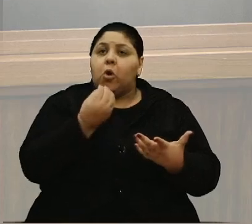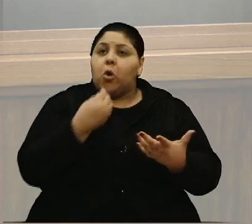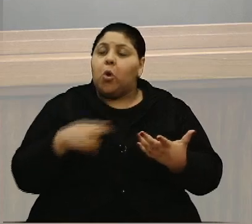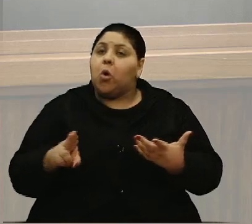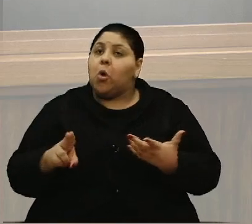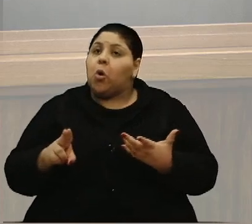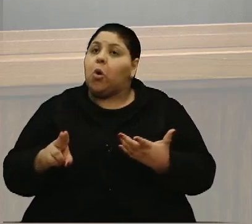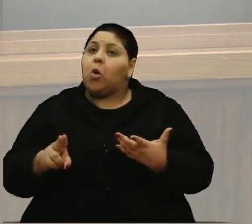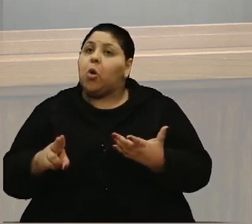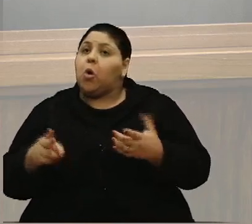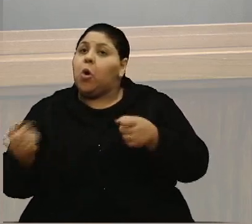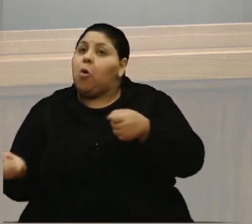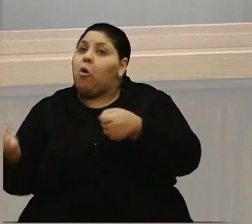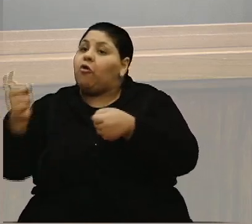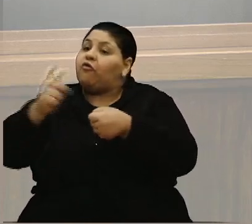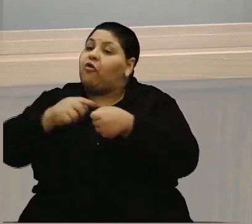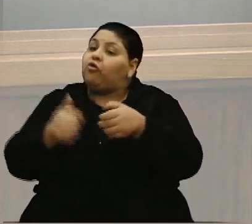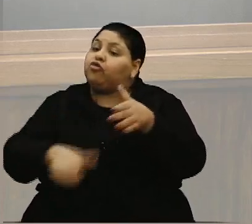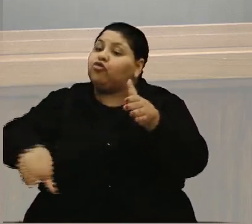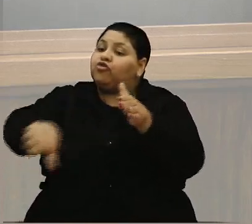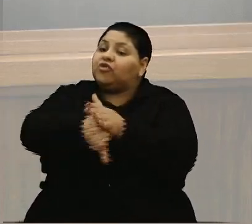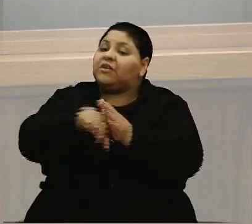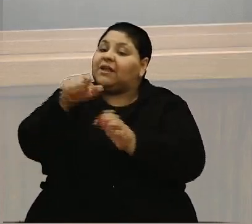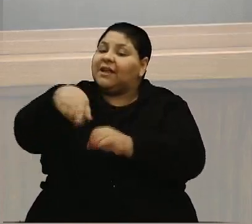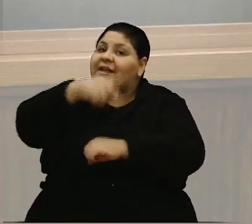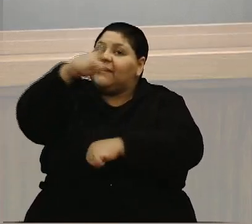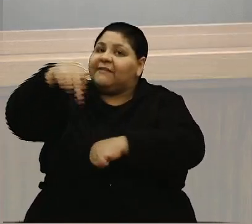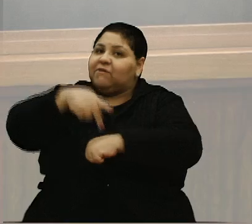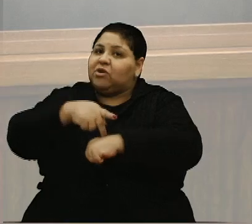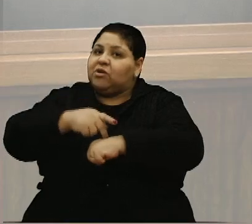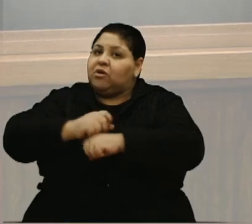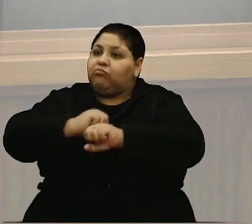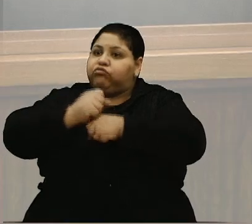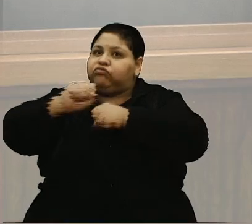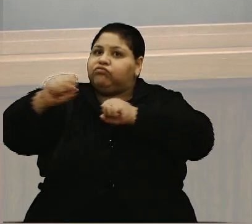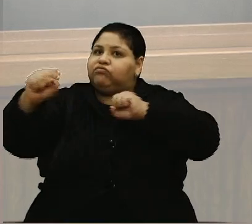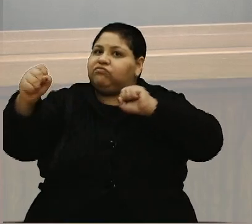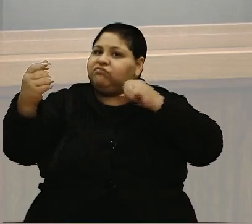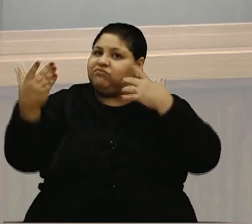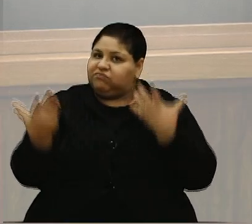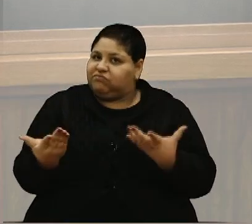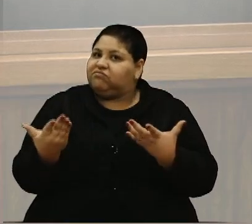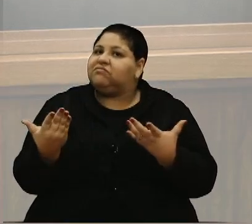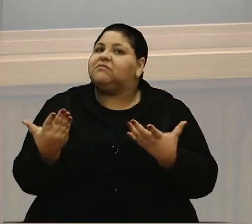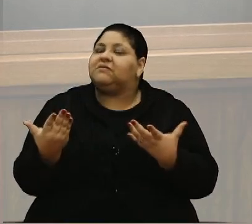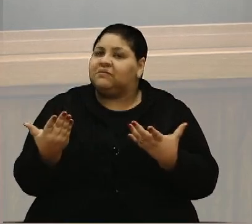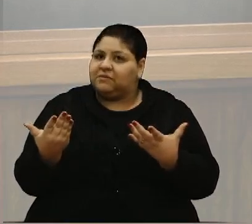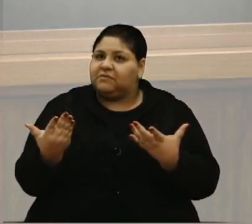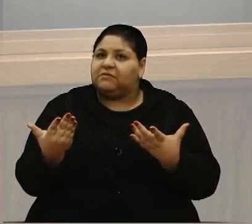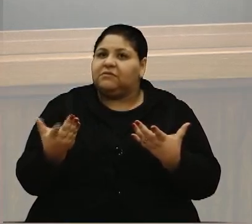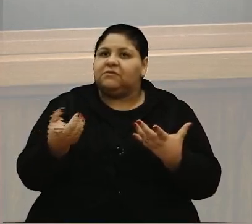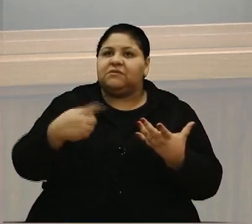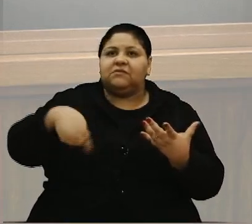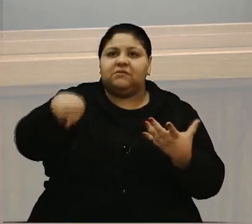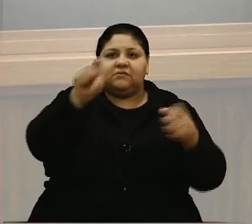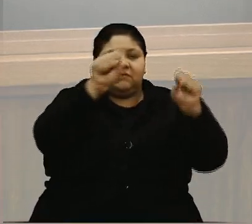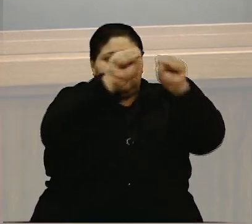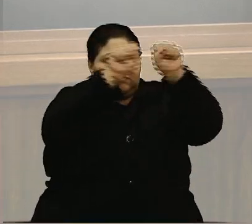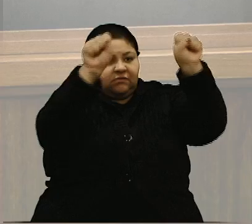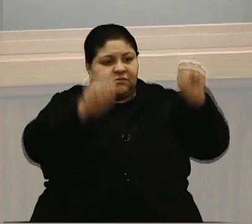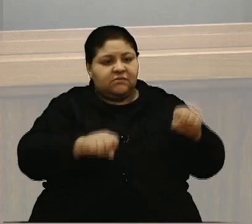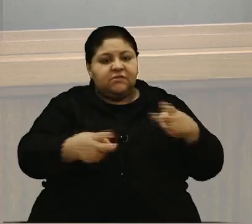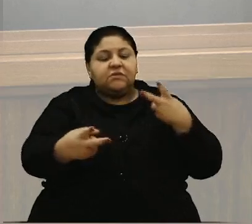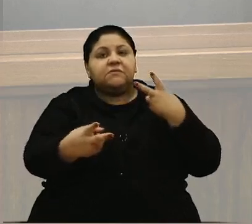de reincidência no crime aqui no nosso país é gigantesco? Peço a palavra, senhora presidente, por gentileza. O nosso sistema prisional